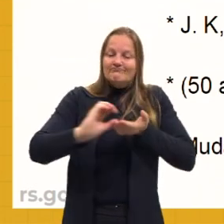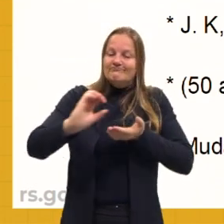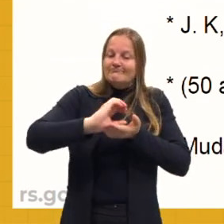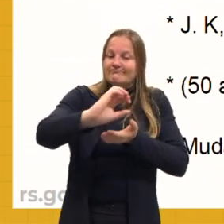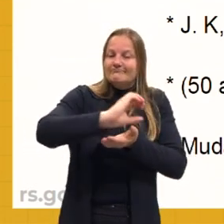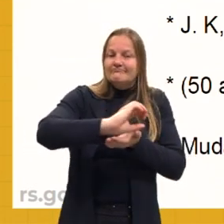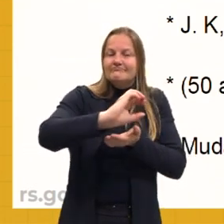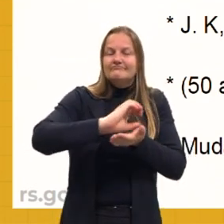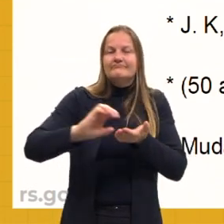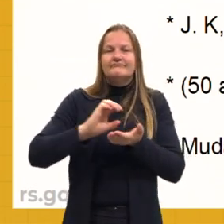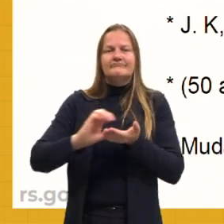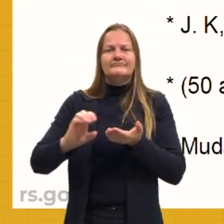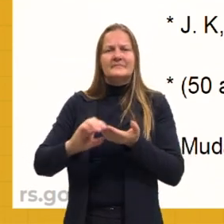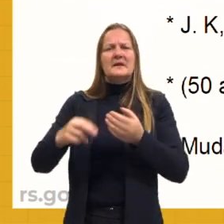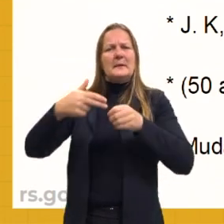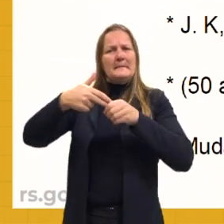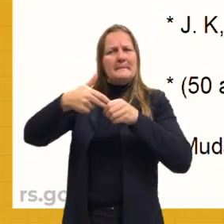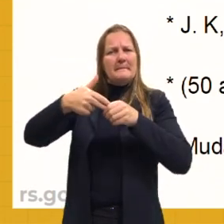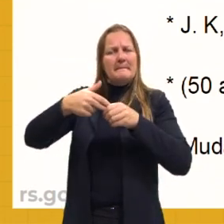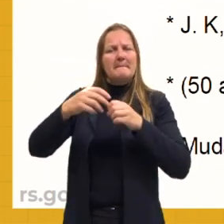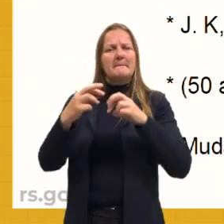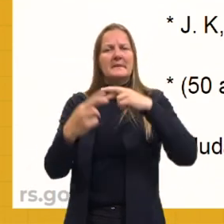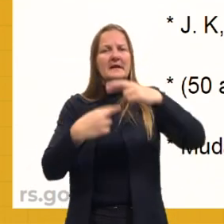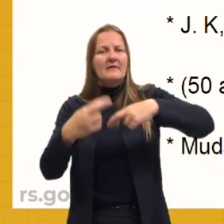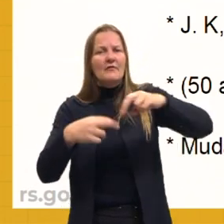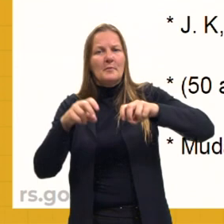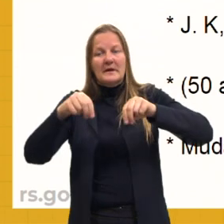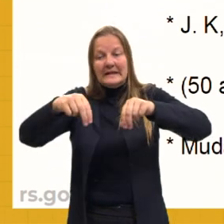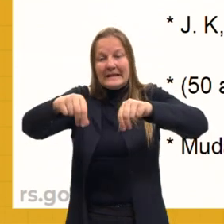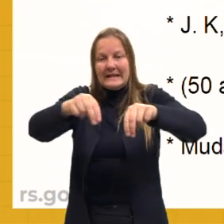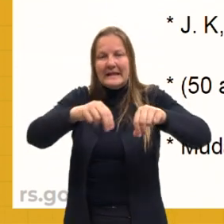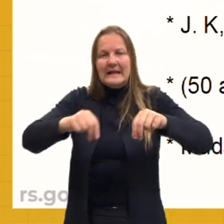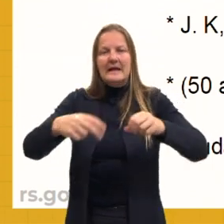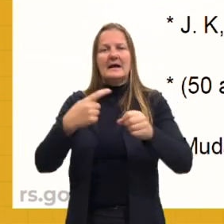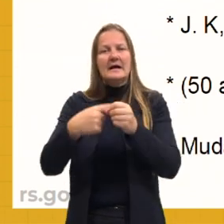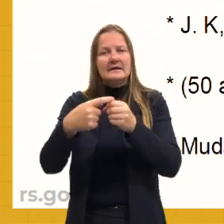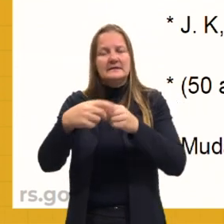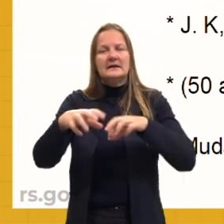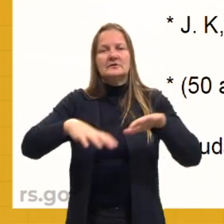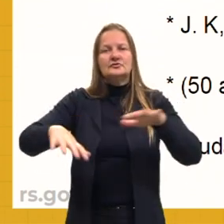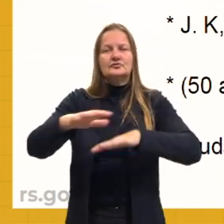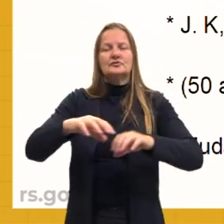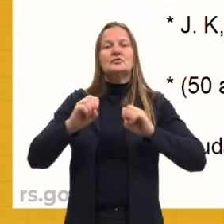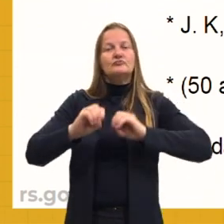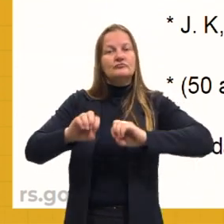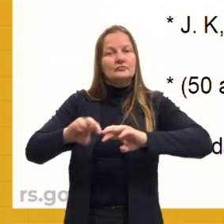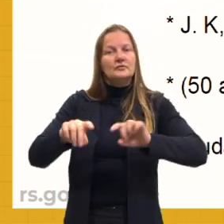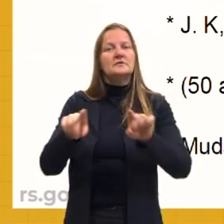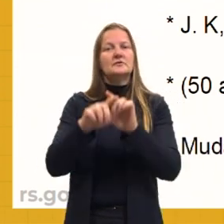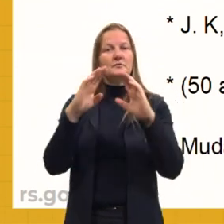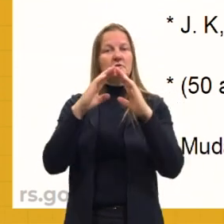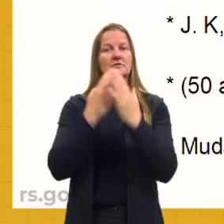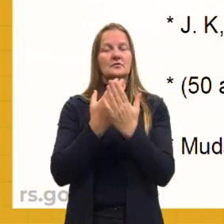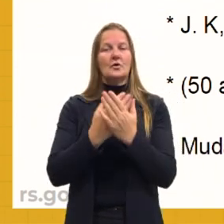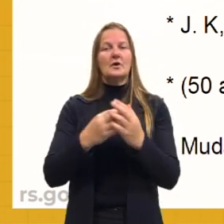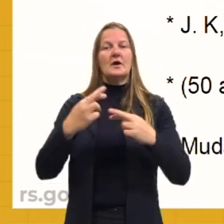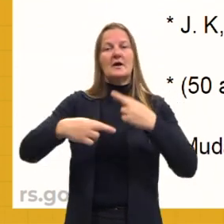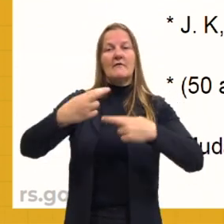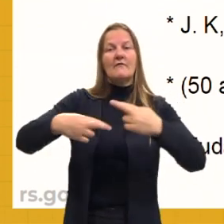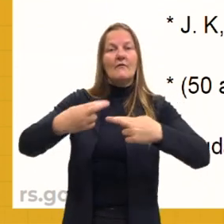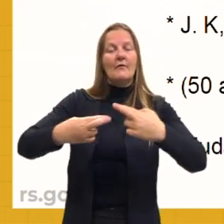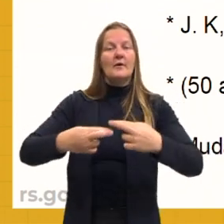acampam algumas refinerias de petróleo, reforma agrária, reforma urbana, reforma educacional, reforma eleitoral,